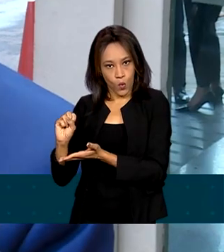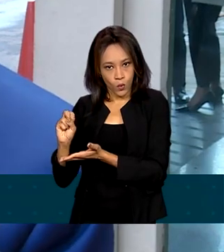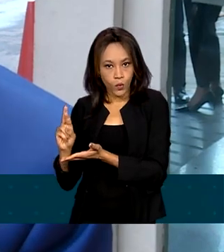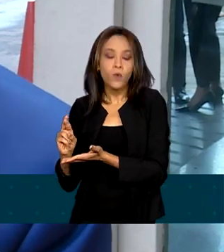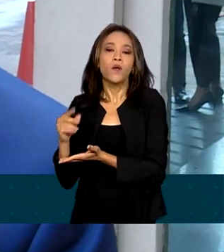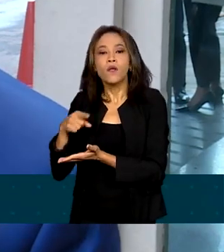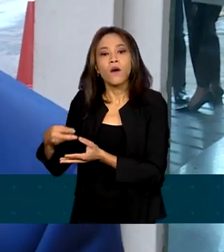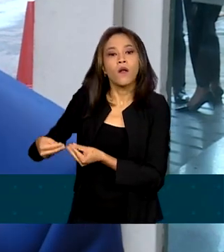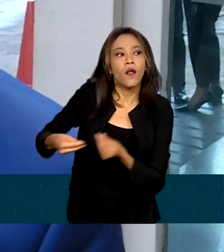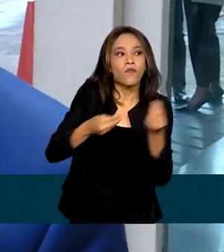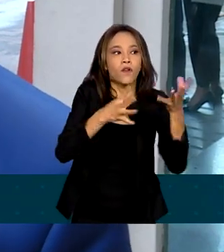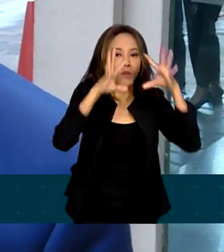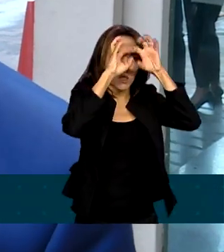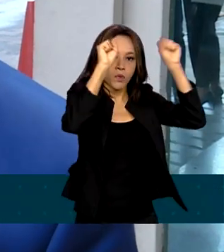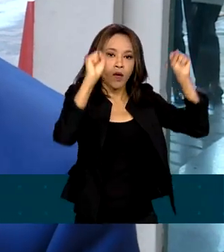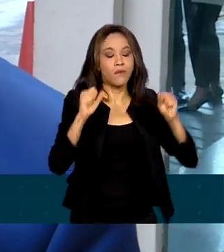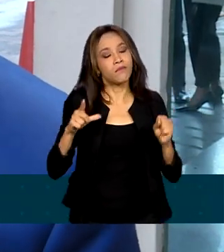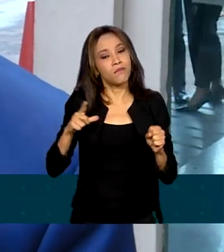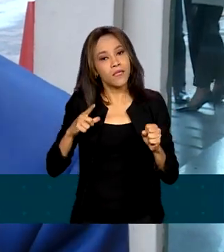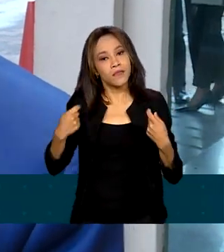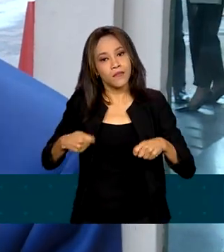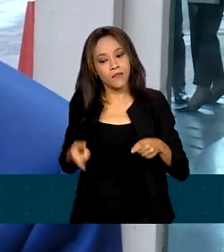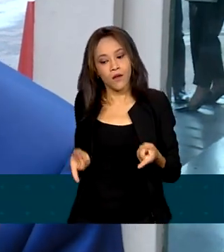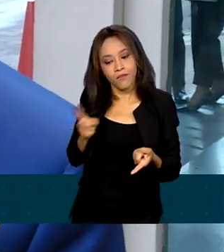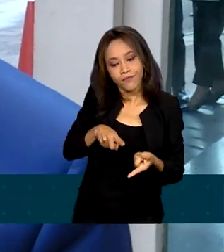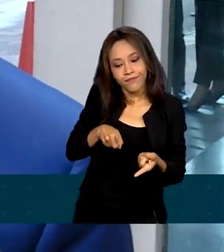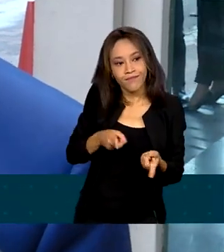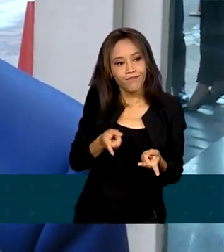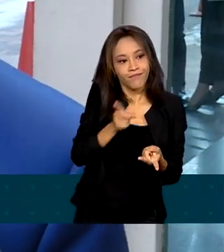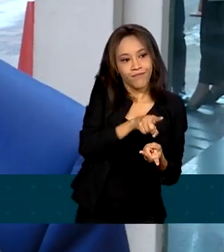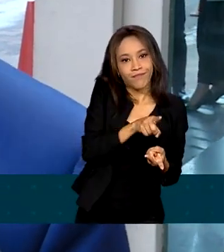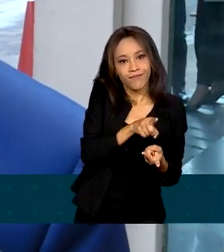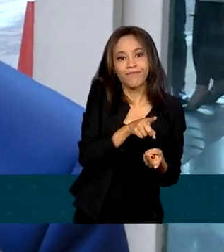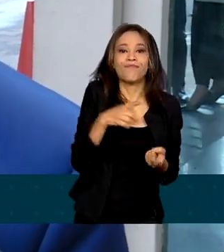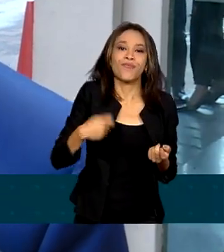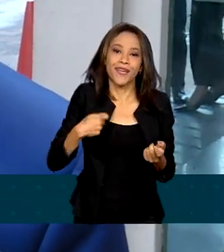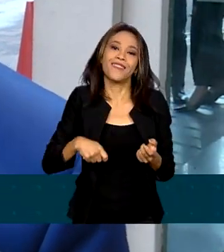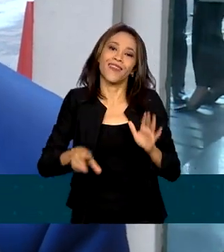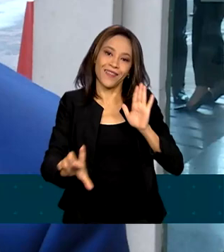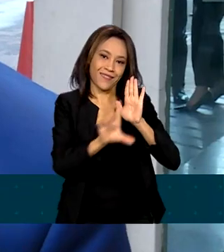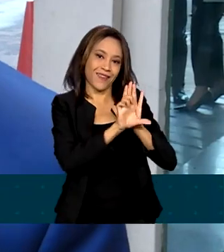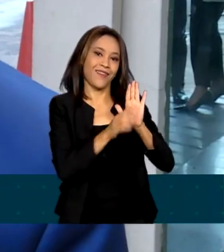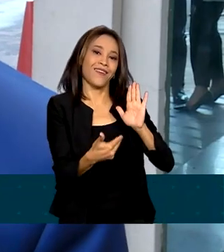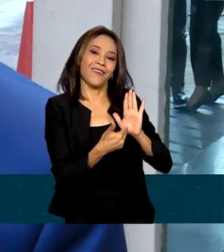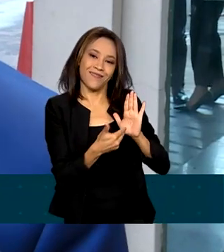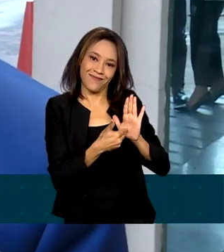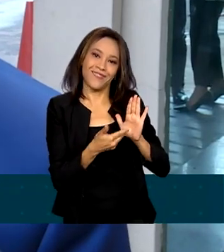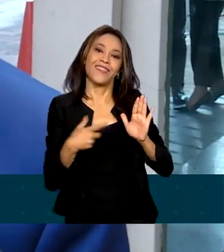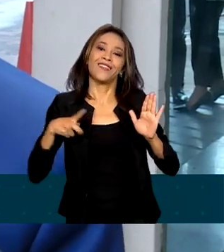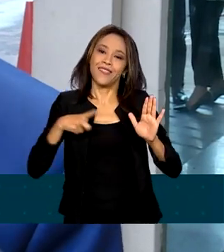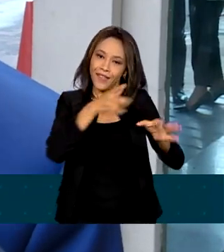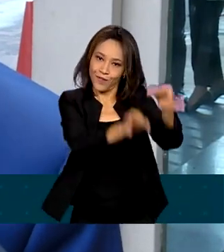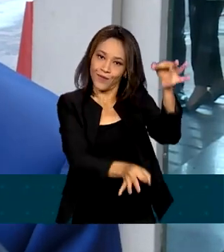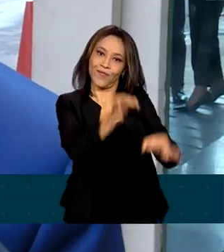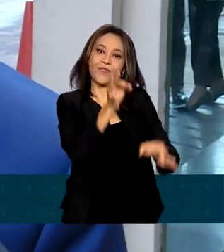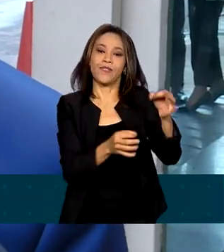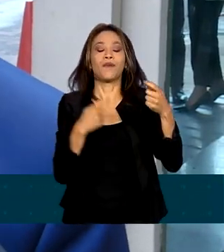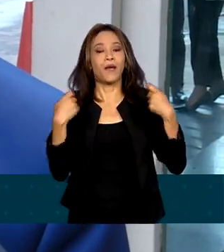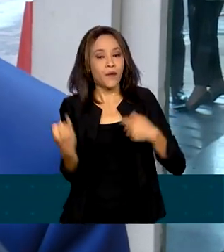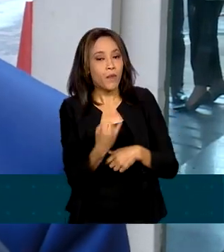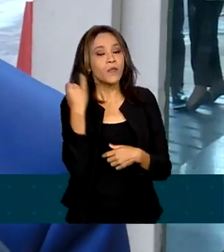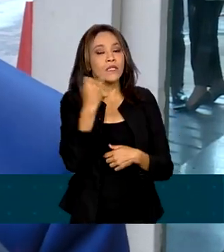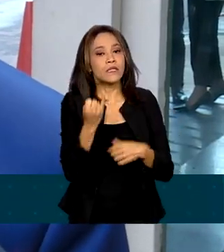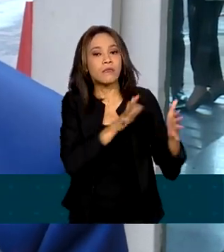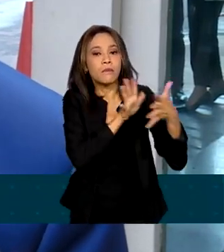outros passos para virar realidade esse acordo, porque envolve matéria legislativa que foi judicializado, então é importante que tenha participação